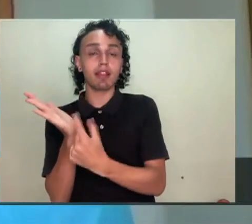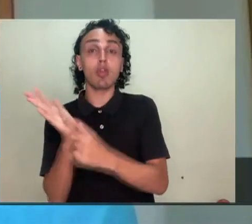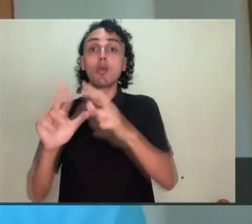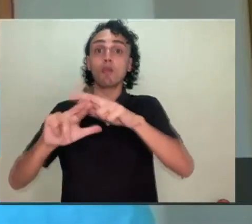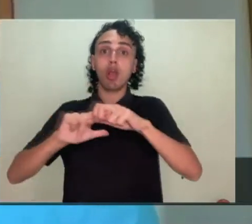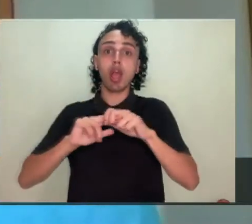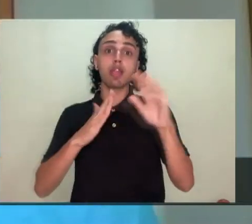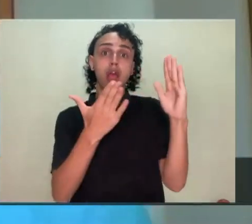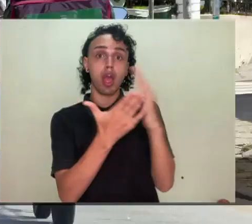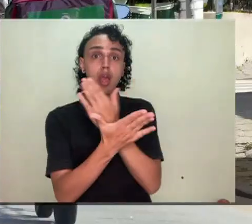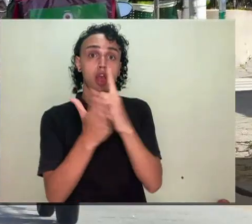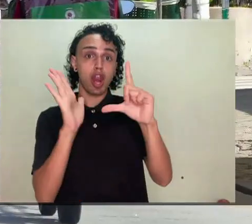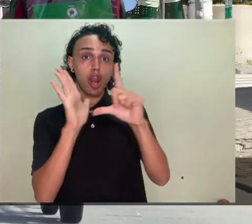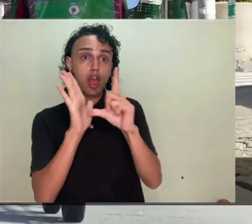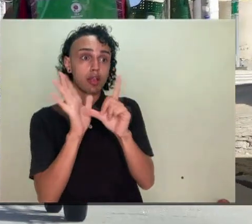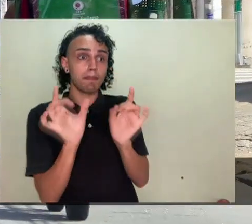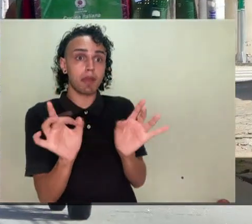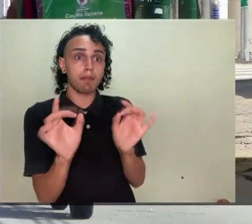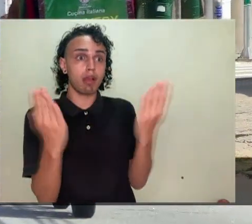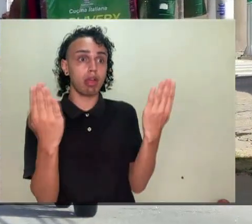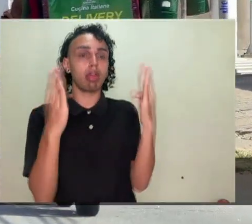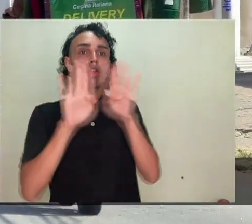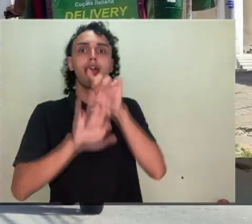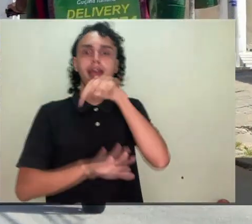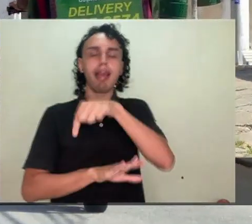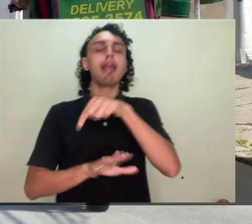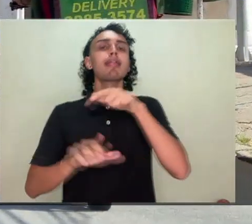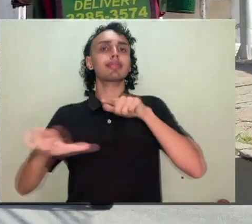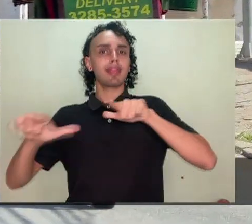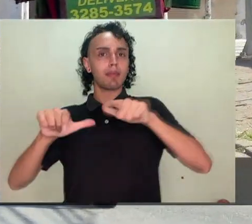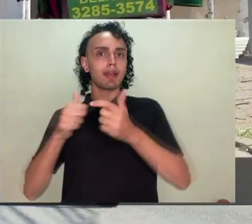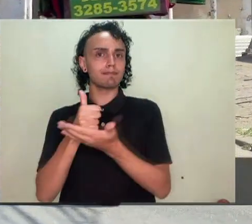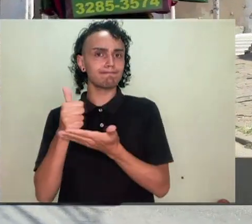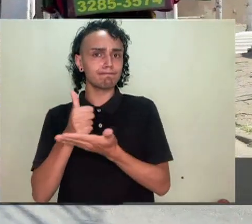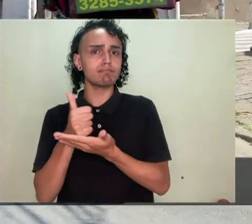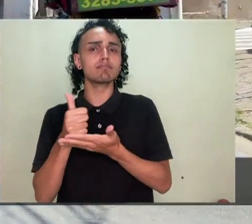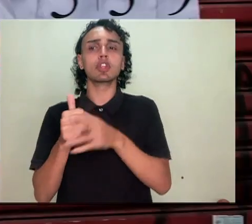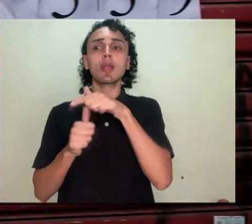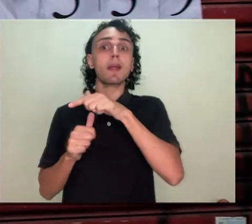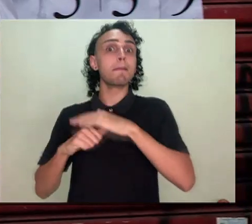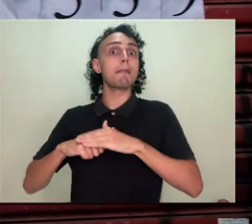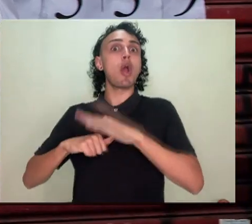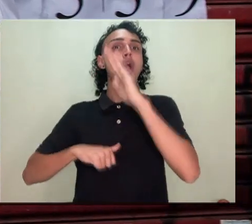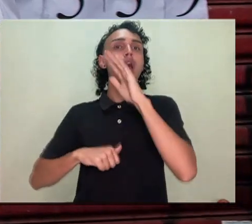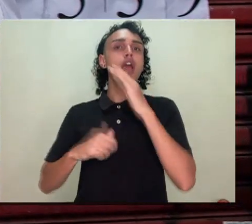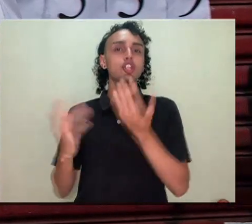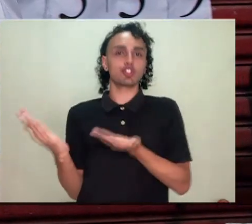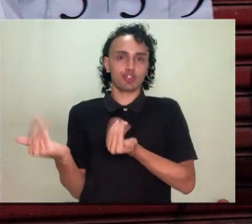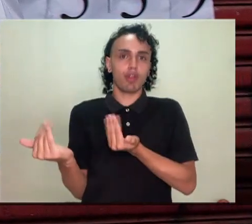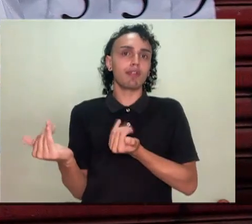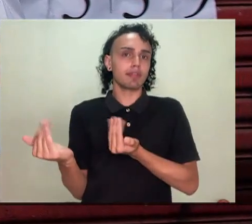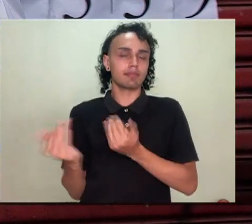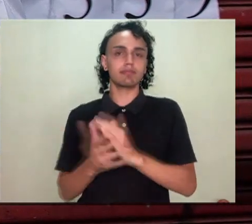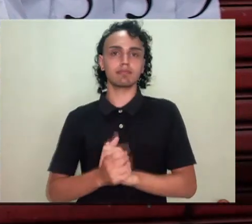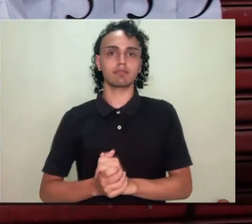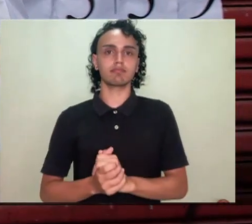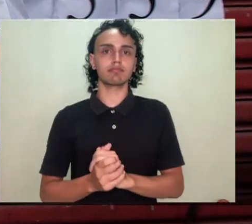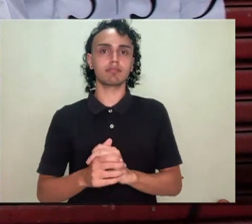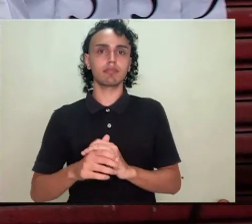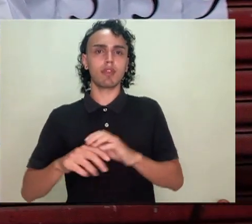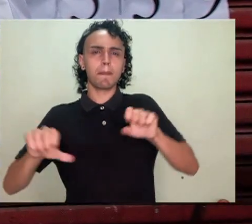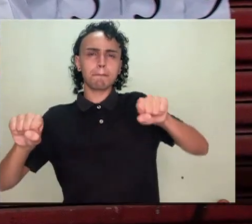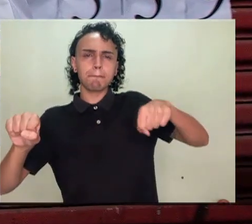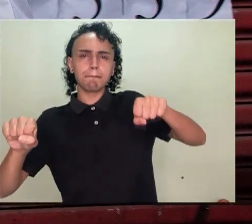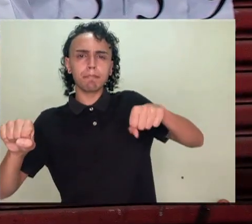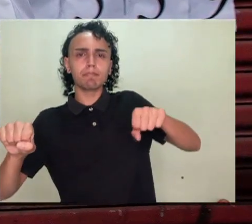de alguns estabelecimentos comerciais, são também um serviço essencial, mas são eles, são os jovens que ocupam mais essas funções, não só os